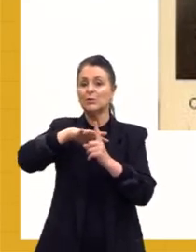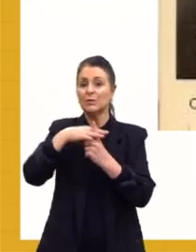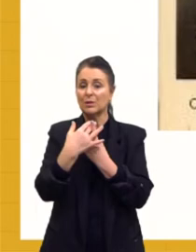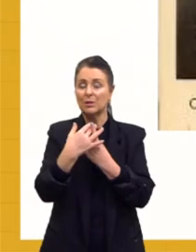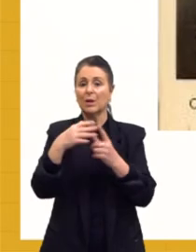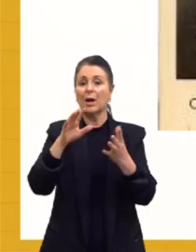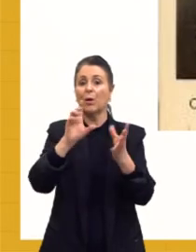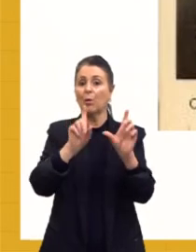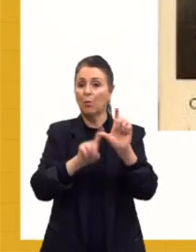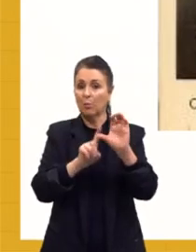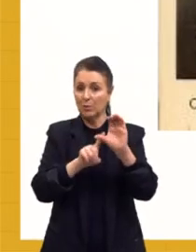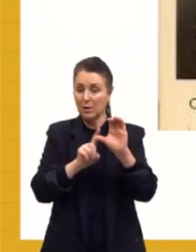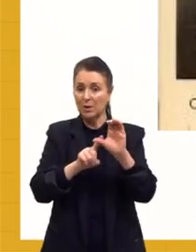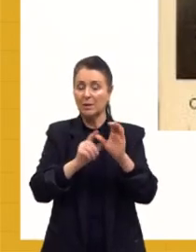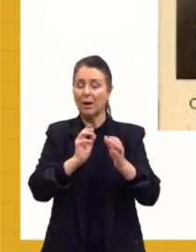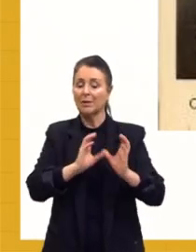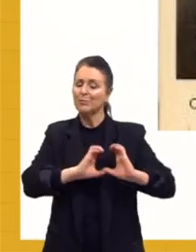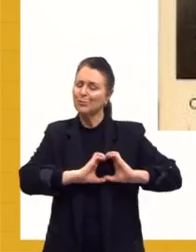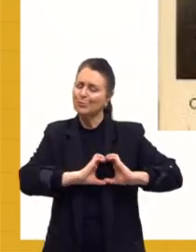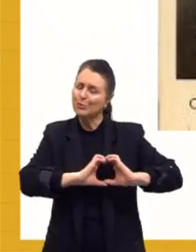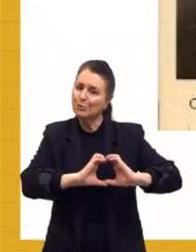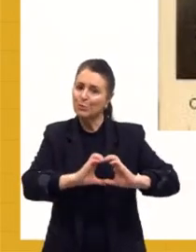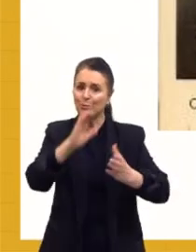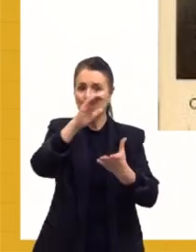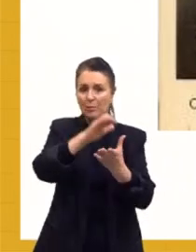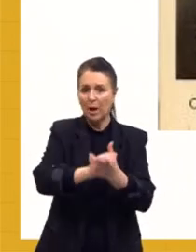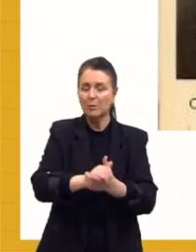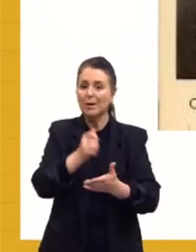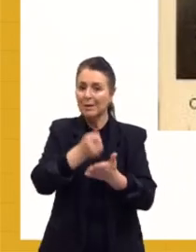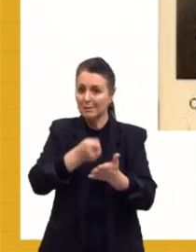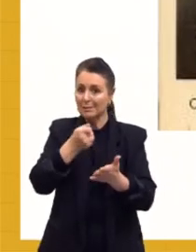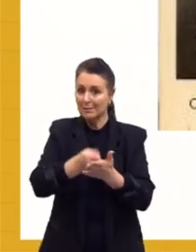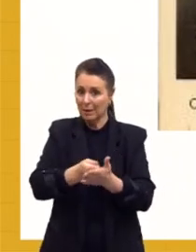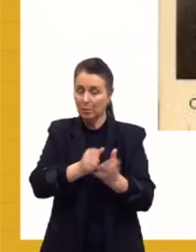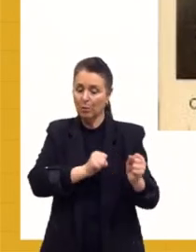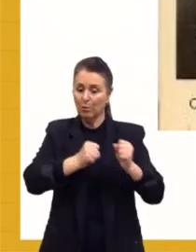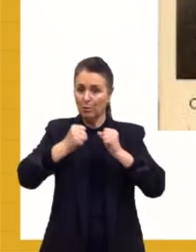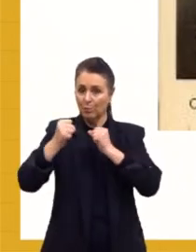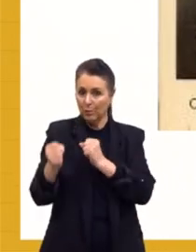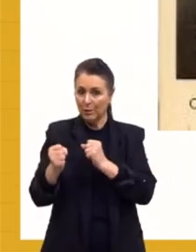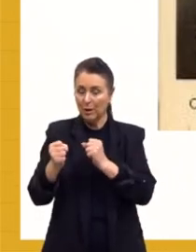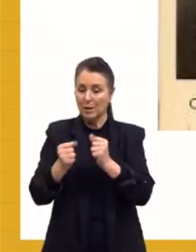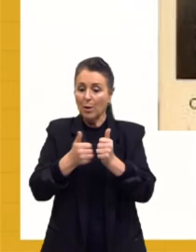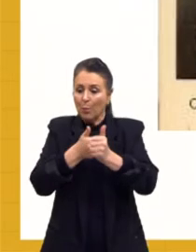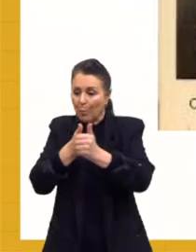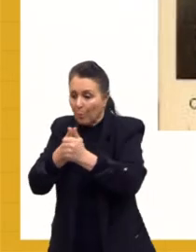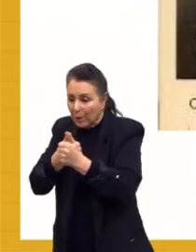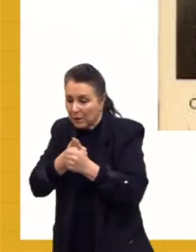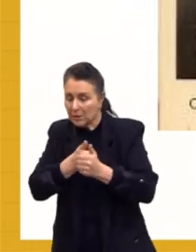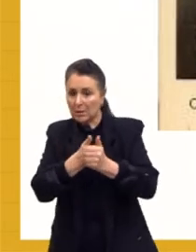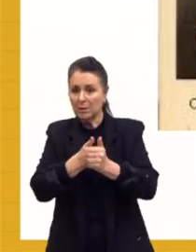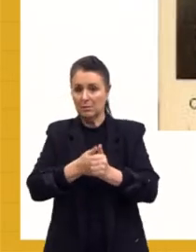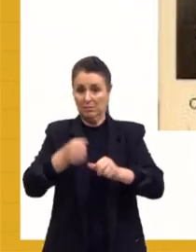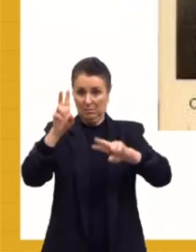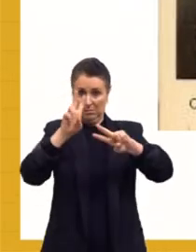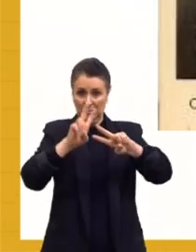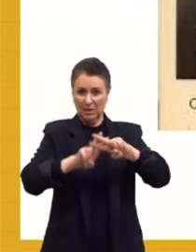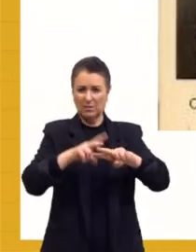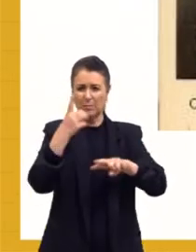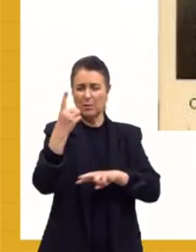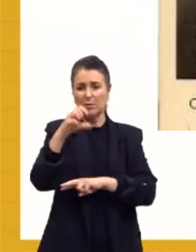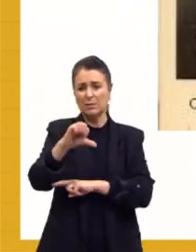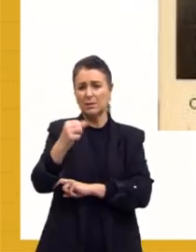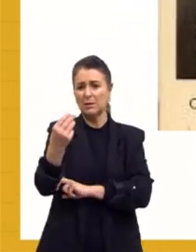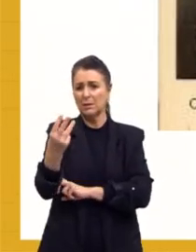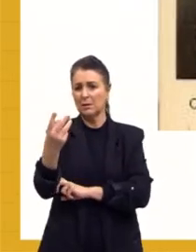casando, eles tentam tomar o poder na intentona comunista, são perseguidos, são presos em 1936,